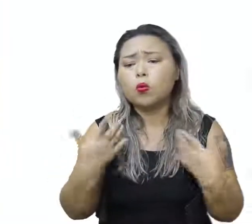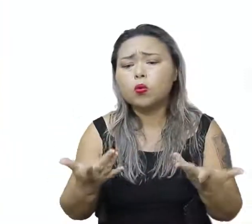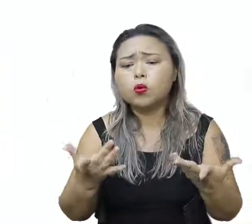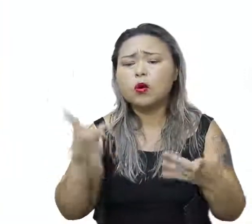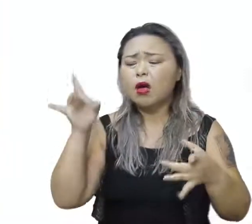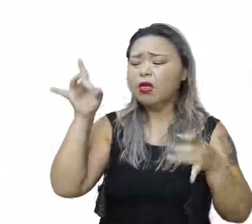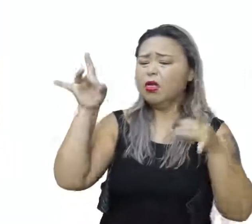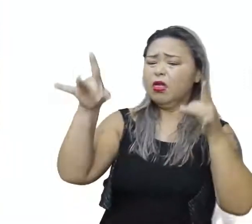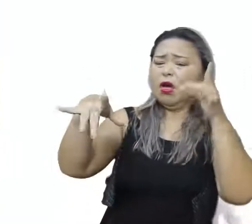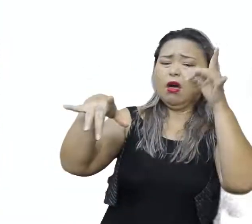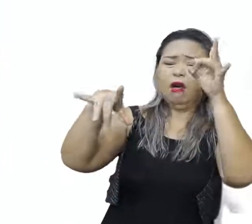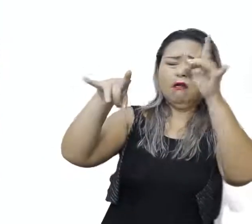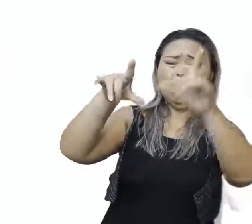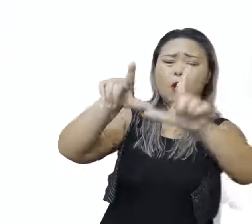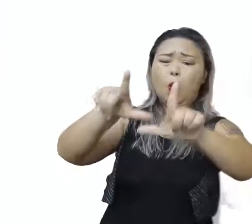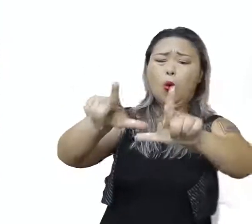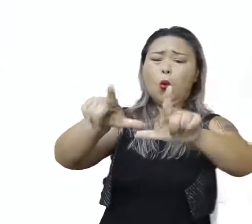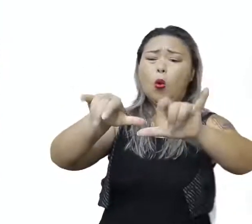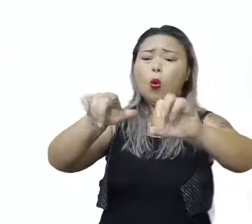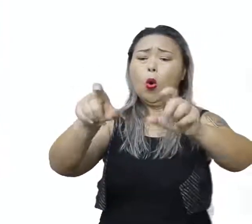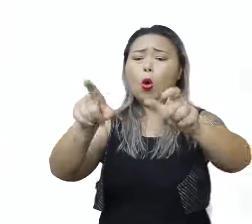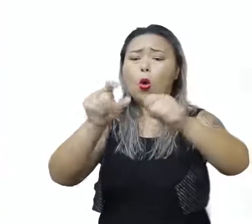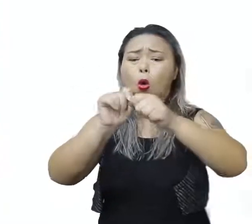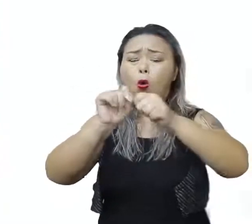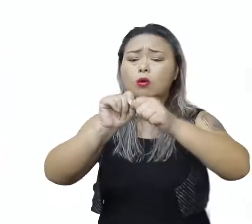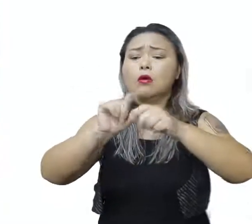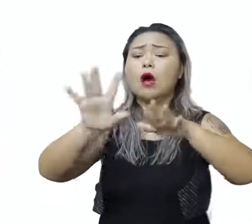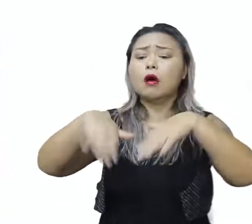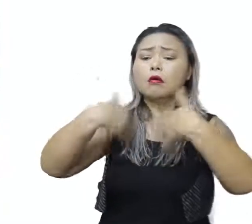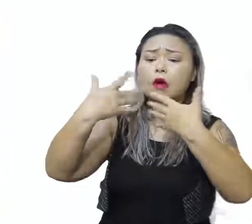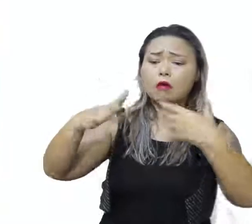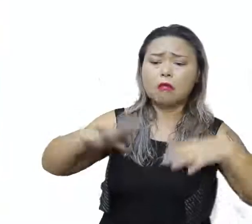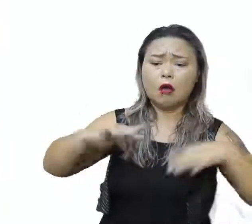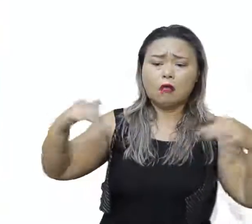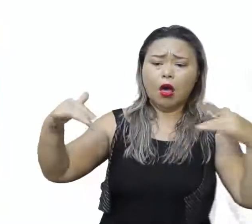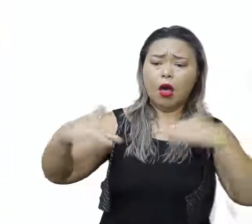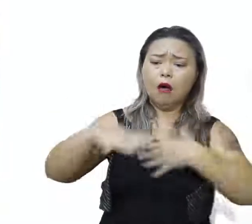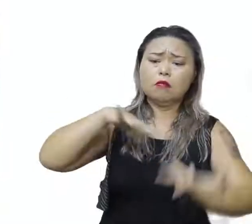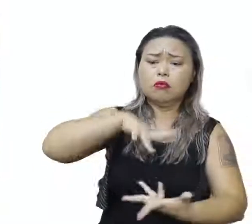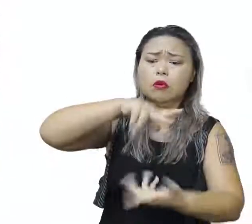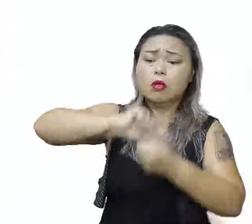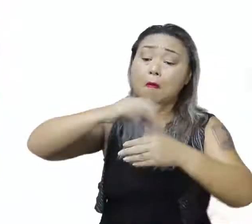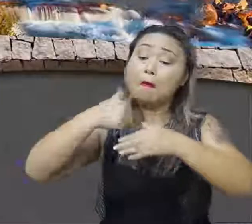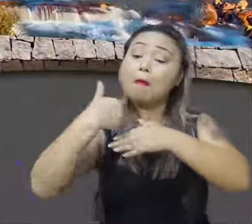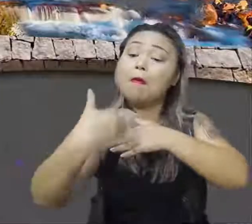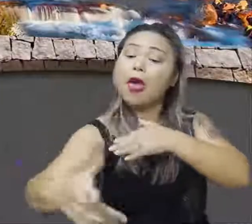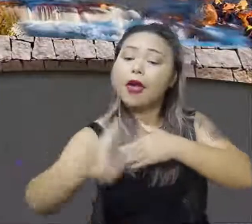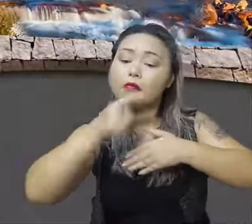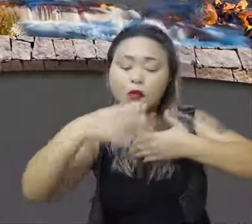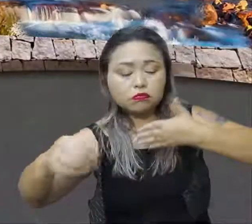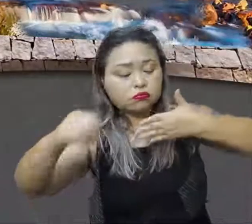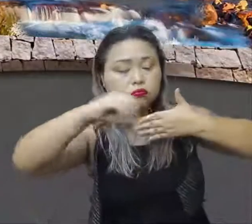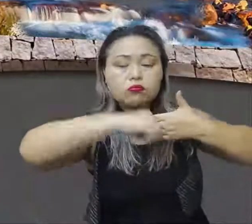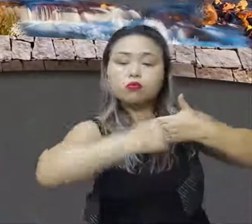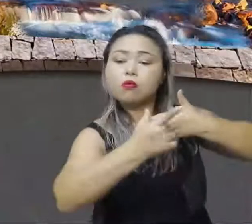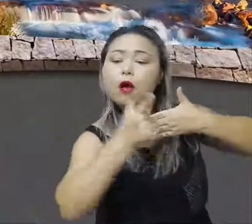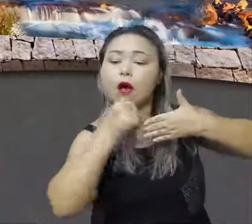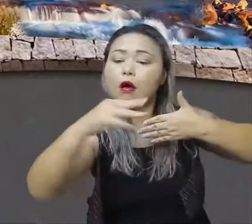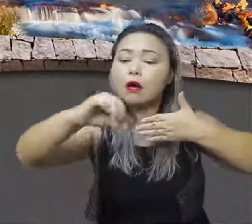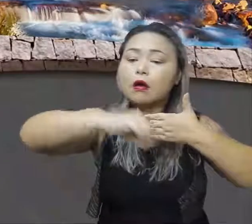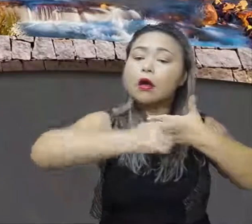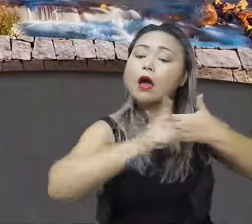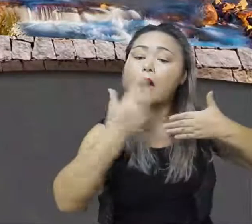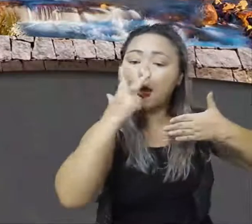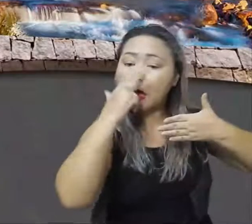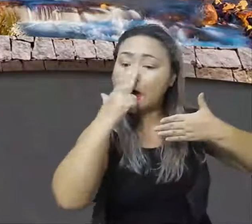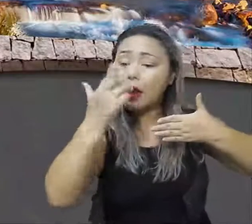vamos jogando aí de lixo no rio, principalmente as grandes metrópoles mundiais que estão no litoral. e parecendo que o oceano